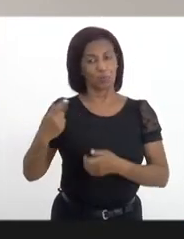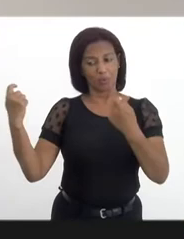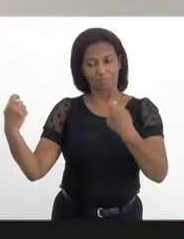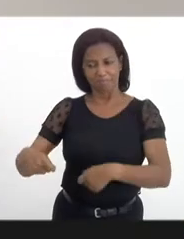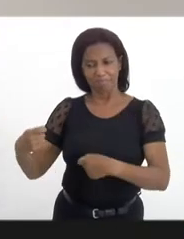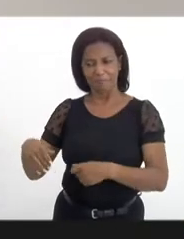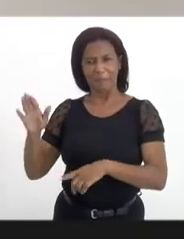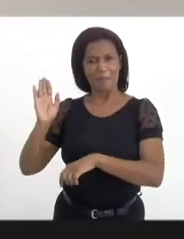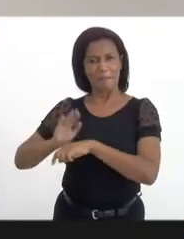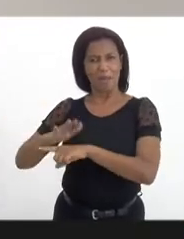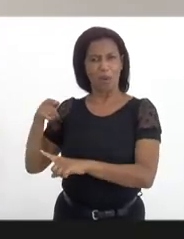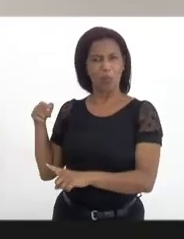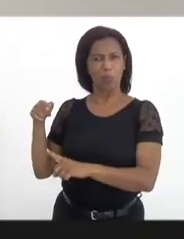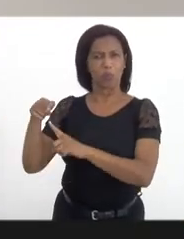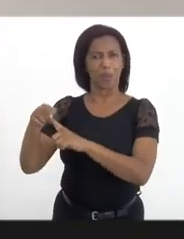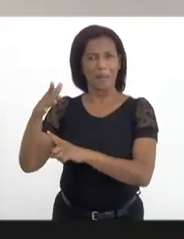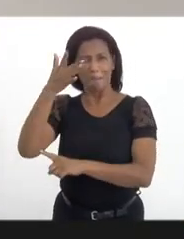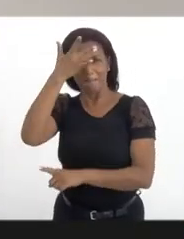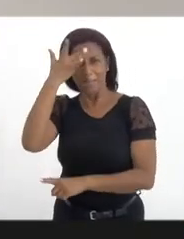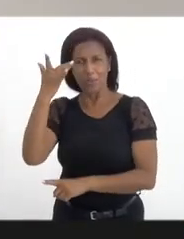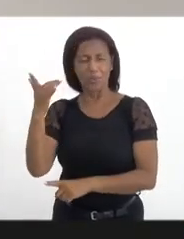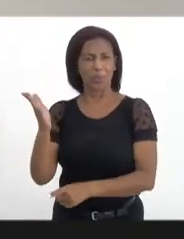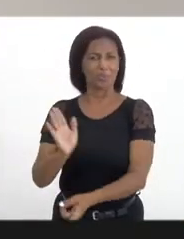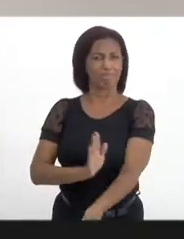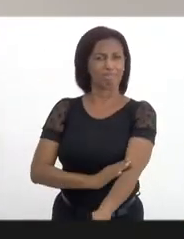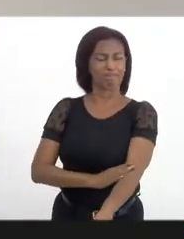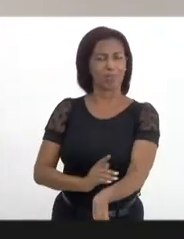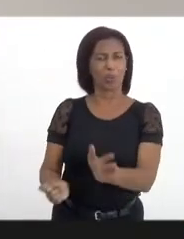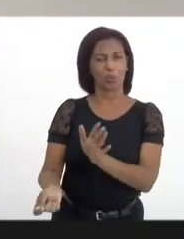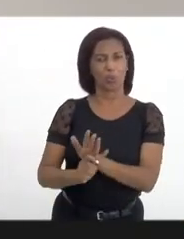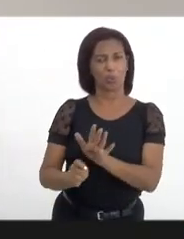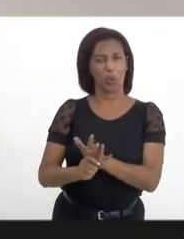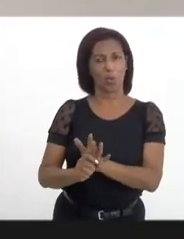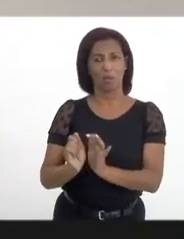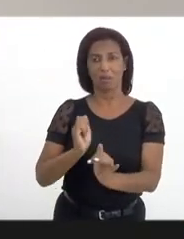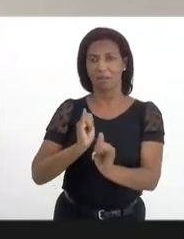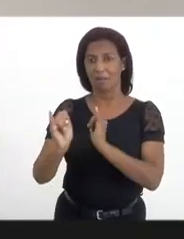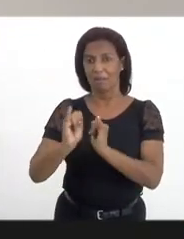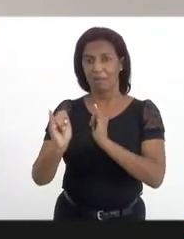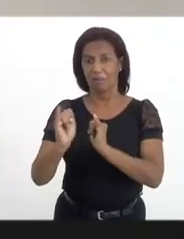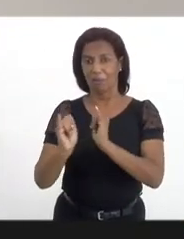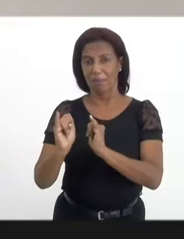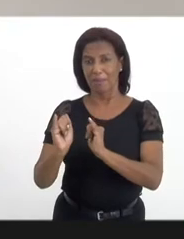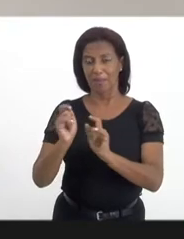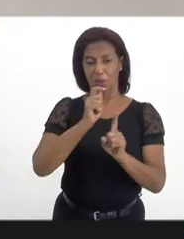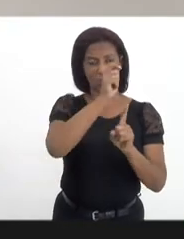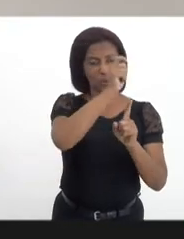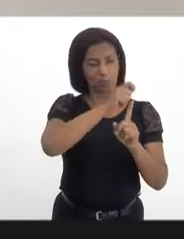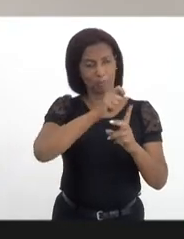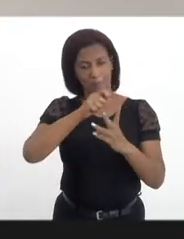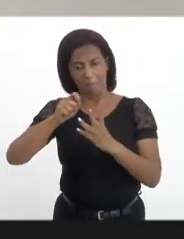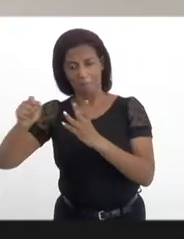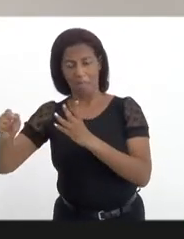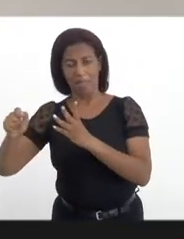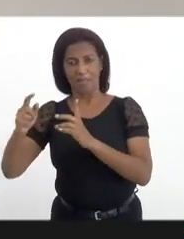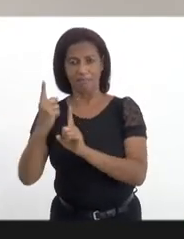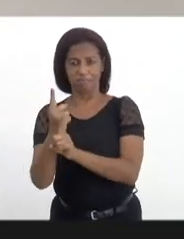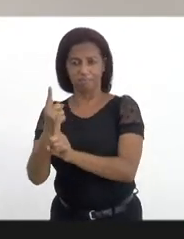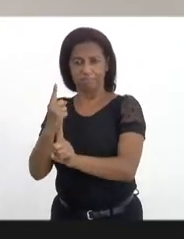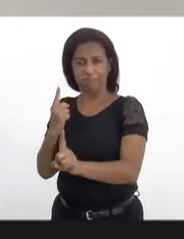mais afetada está os usuários de droga. Os dados estão associados aos meses de isolamento social,